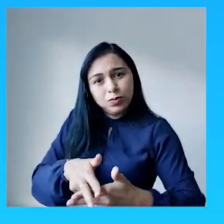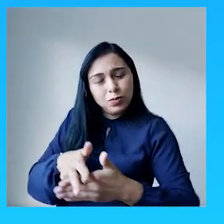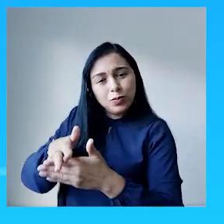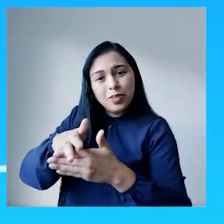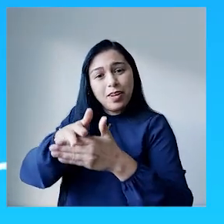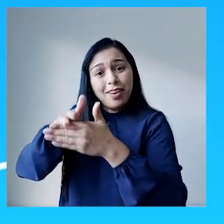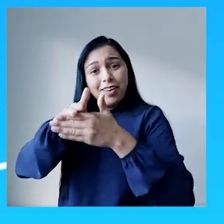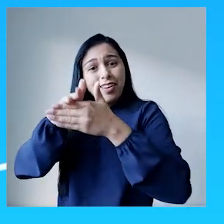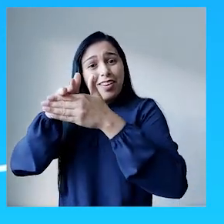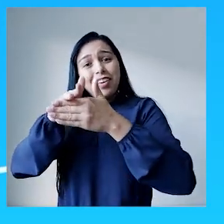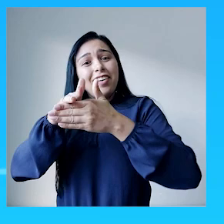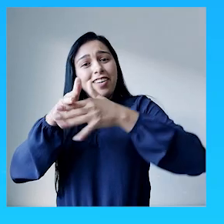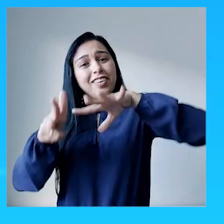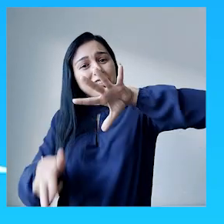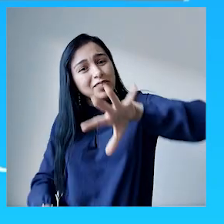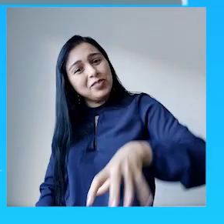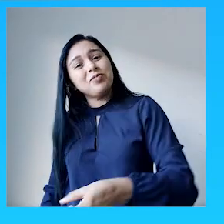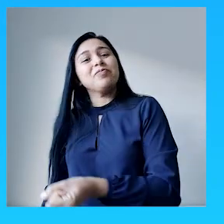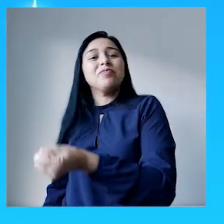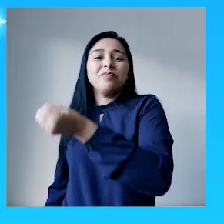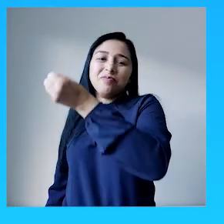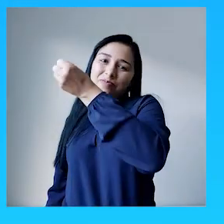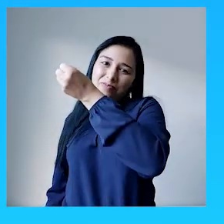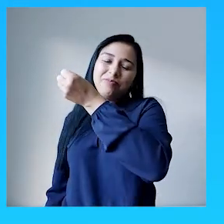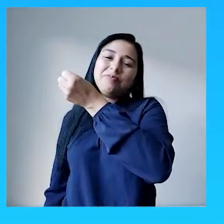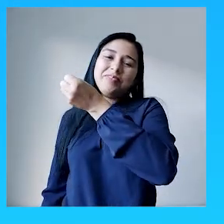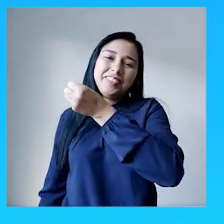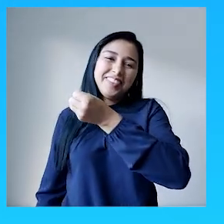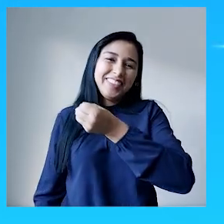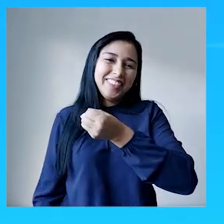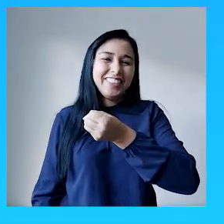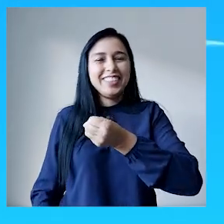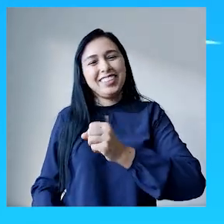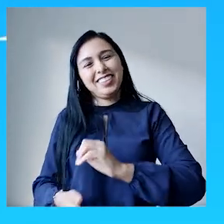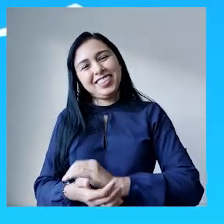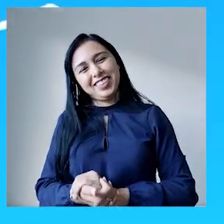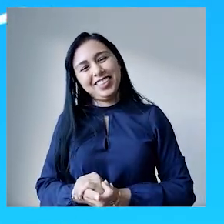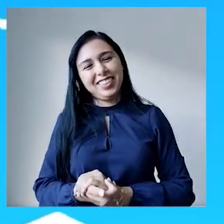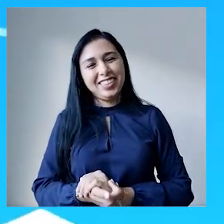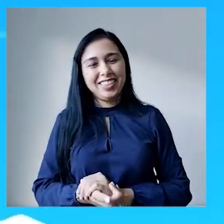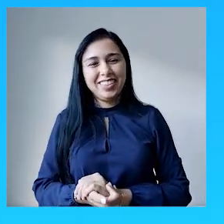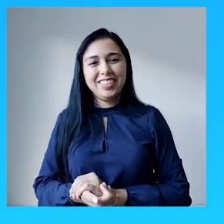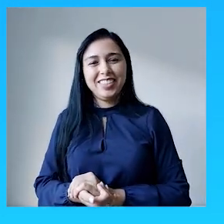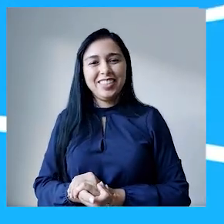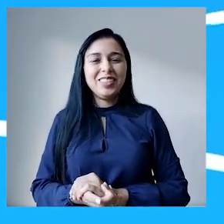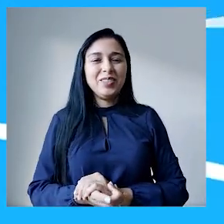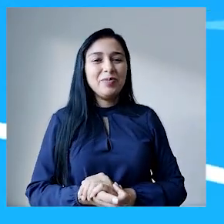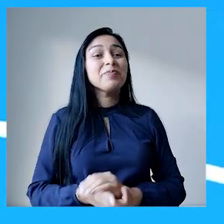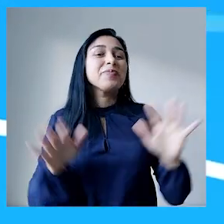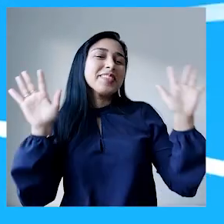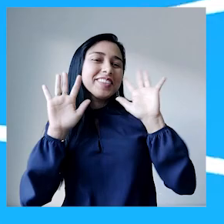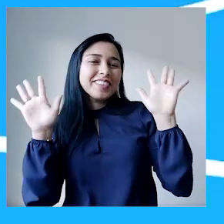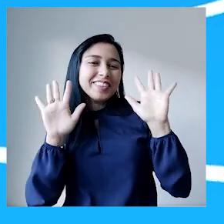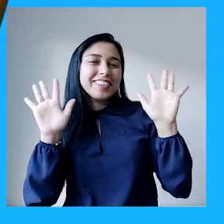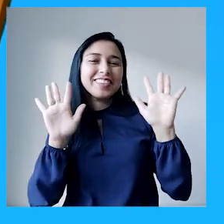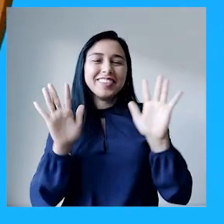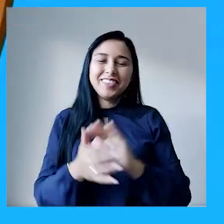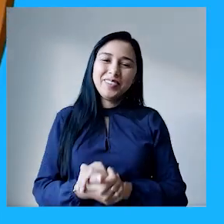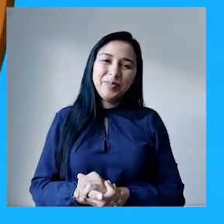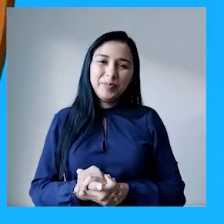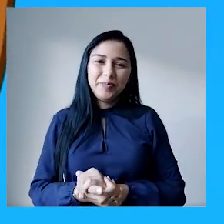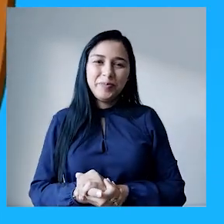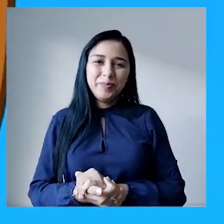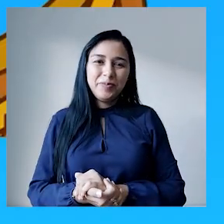tirava o vilmar lá do fundo do mar Tchau, crianças. Até a